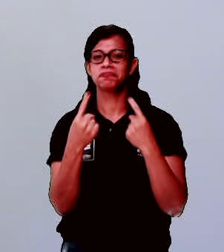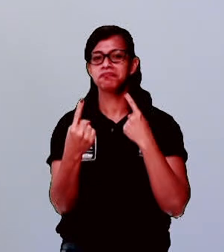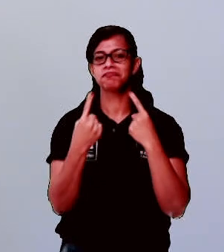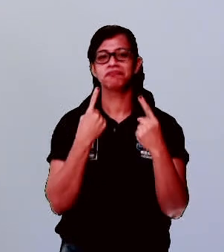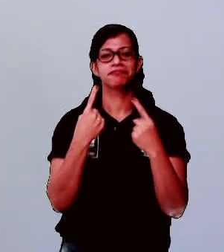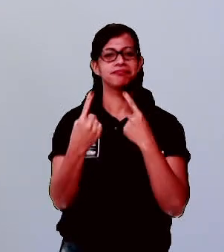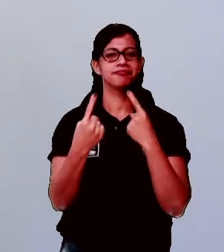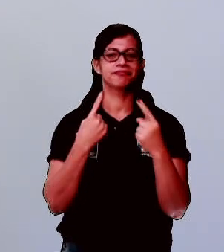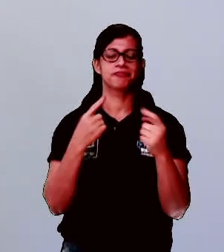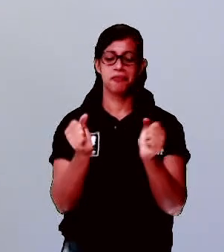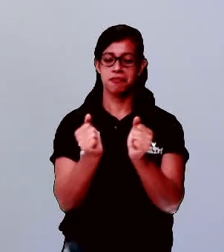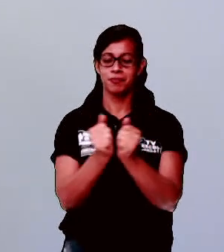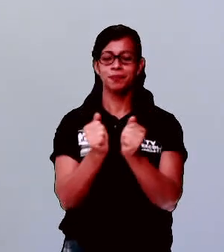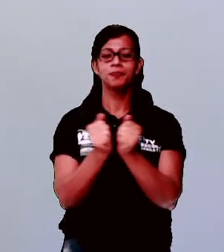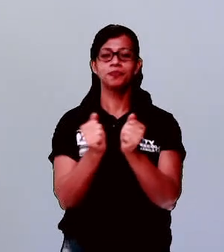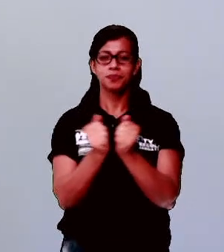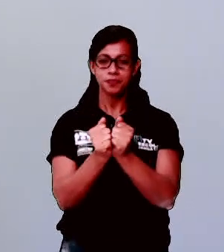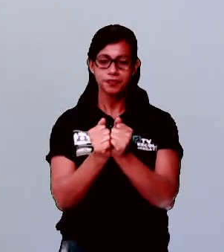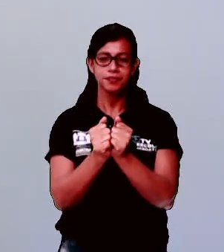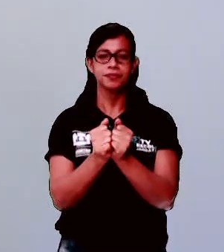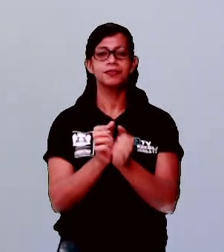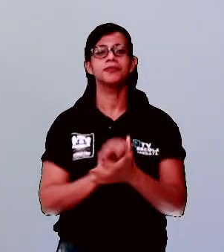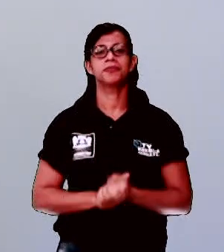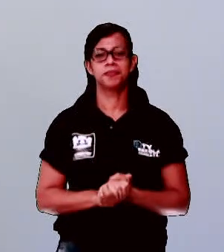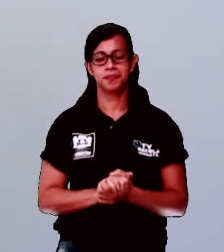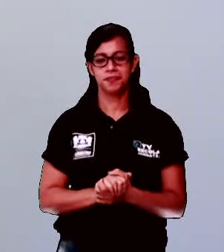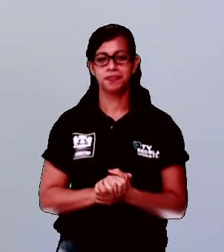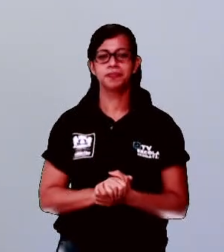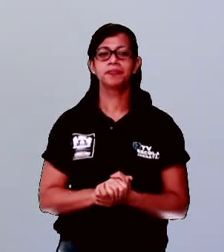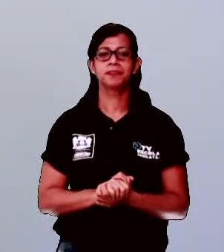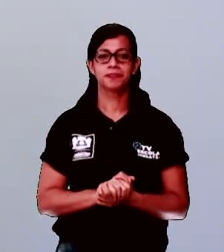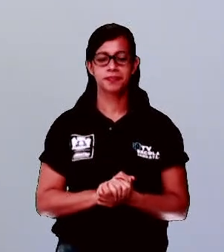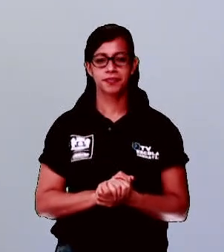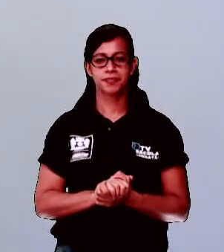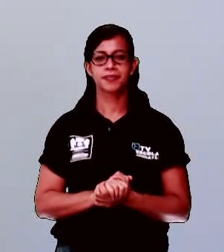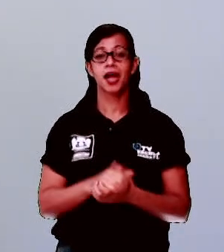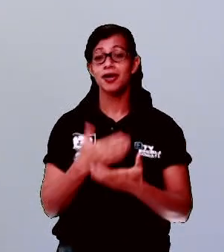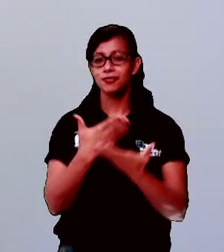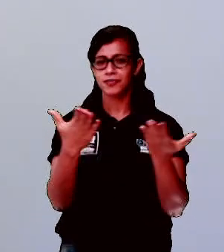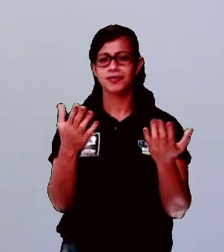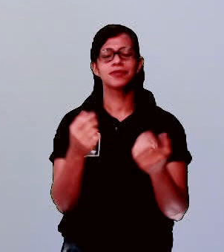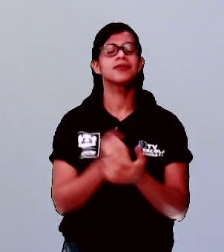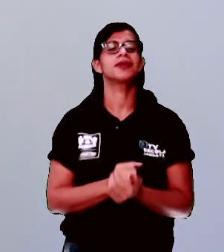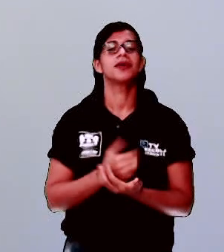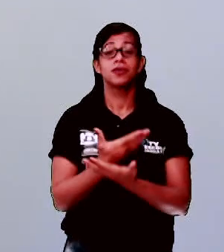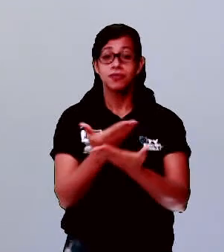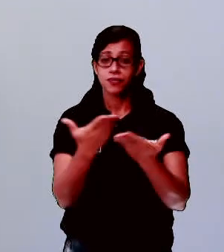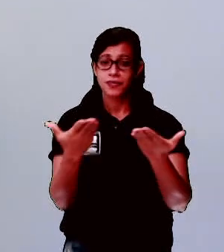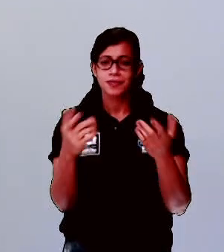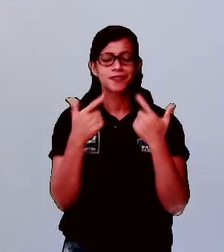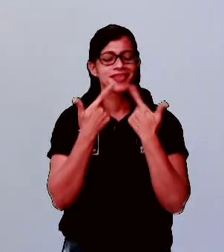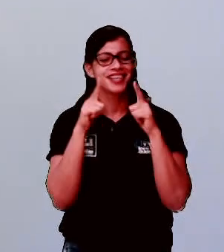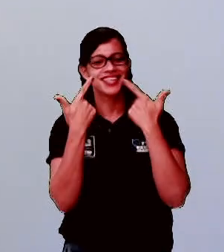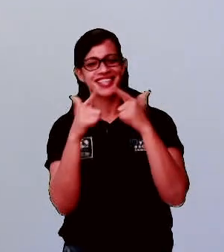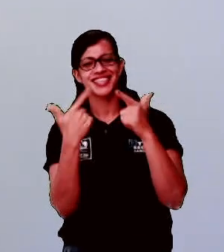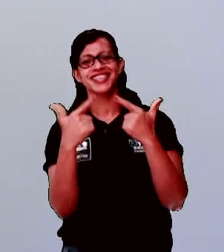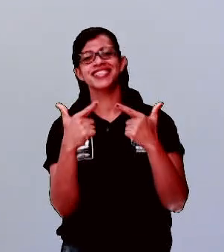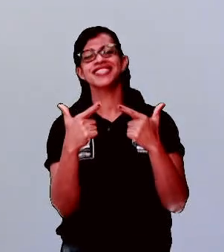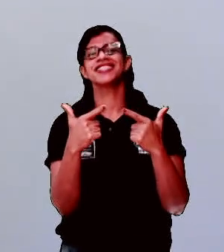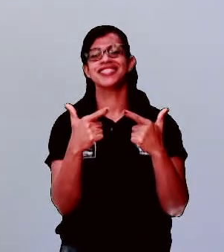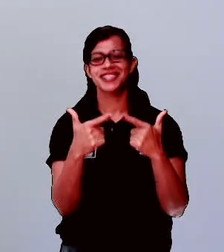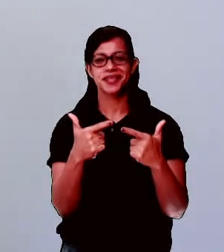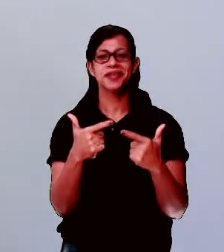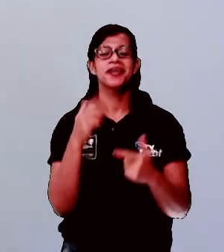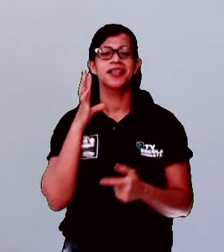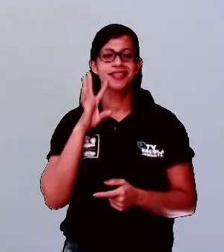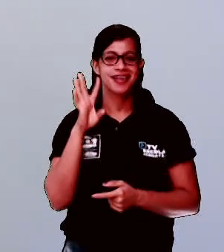mundo que mora na sua casa e ficar discutindo os trava-línguas. Vocês vão dar muitas risadas. Vai ser muito legal. eu tenho certeza que vocês vão